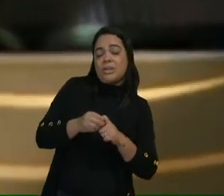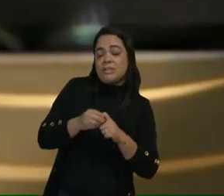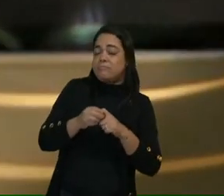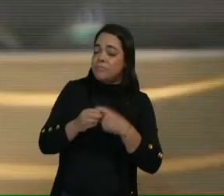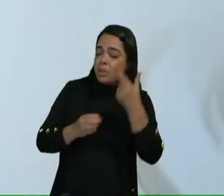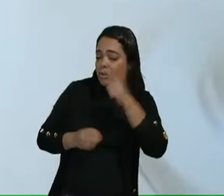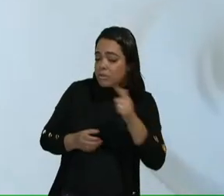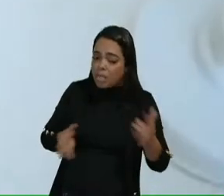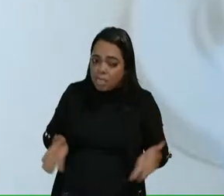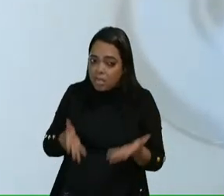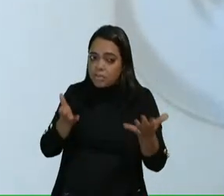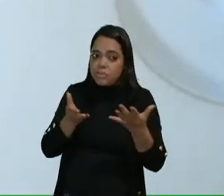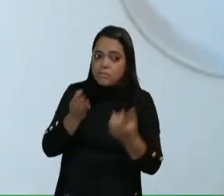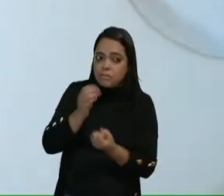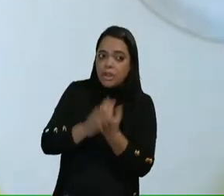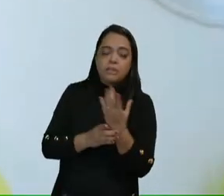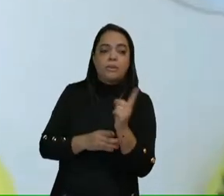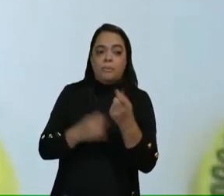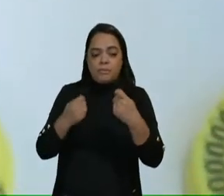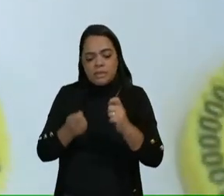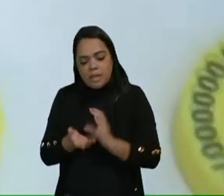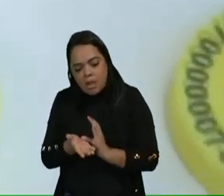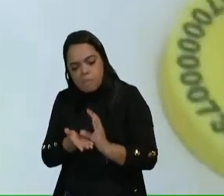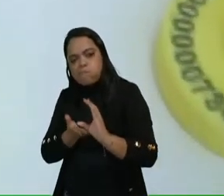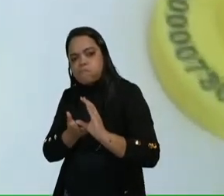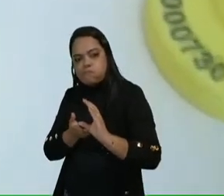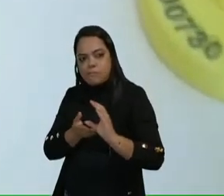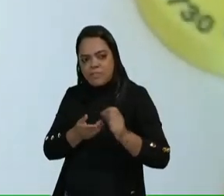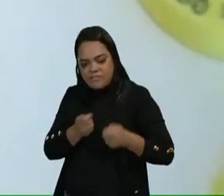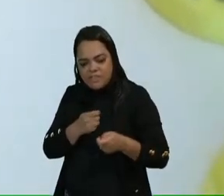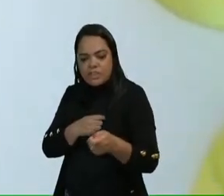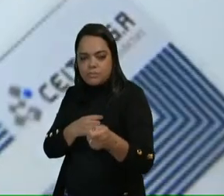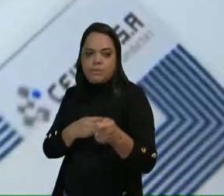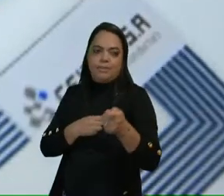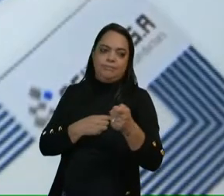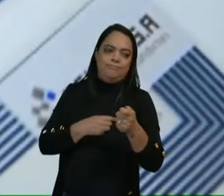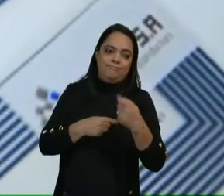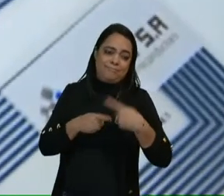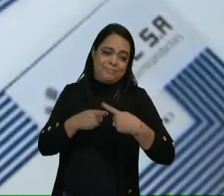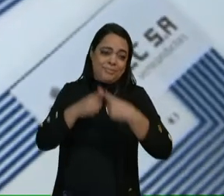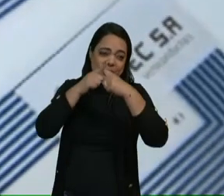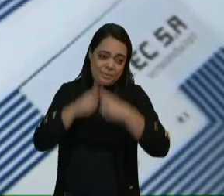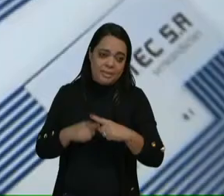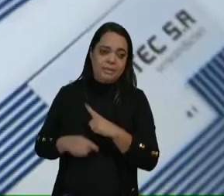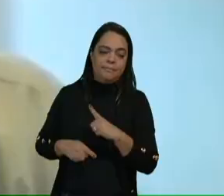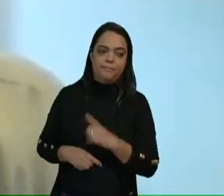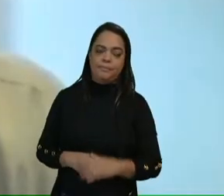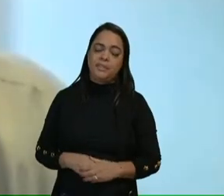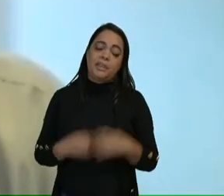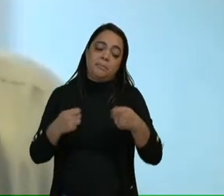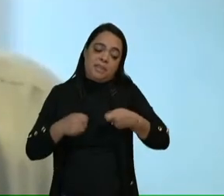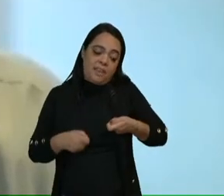É preciso investimento em um mercado extremamente competitivo. É um investimento de 10 anos,